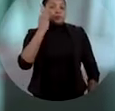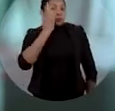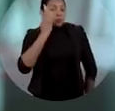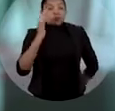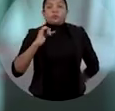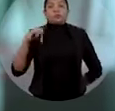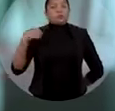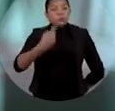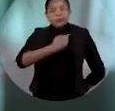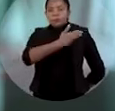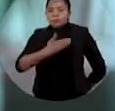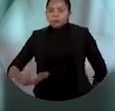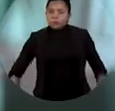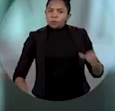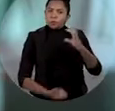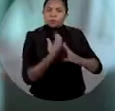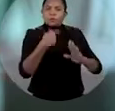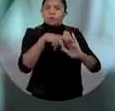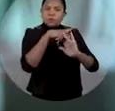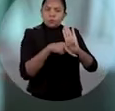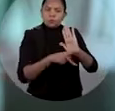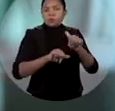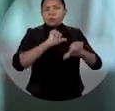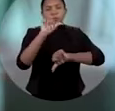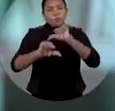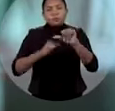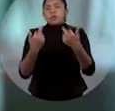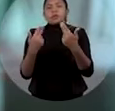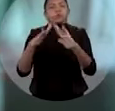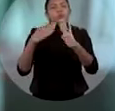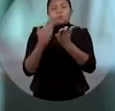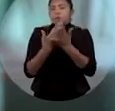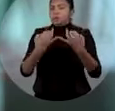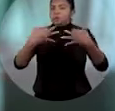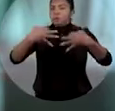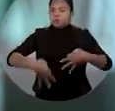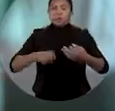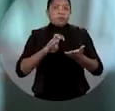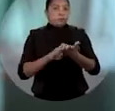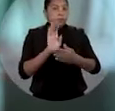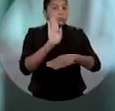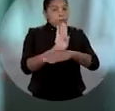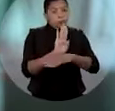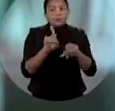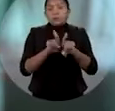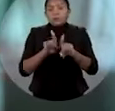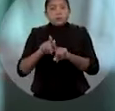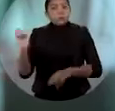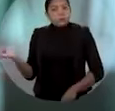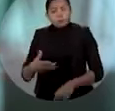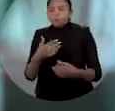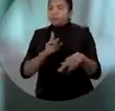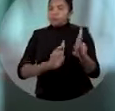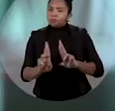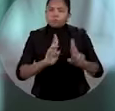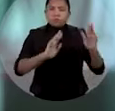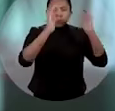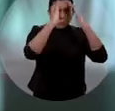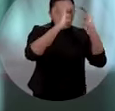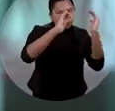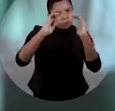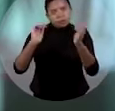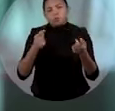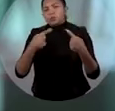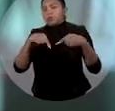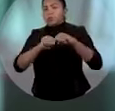criou programas que mudaram a educação, como Escola Digna, as escolas de tempo integral e uma nova relação de respeito com os